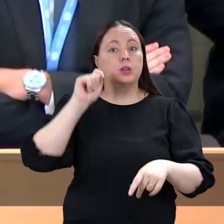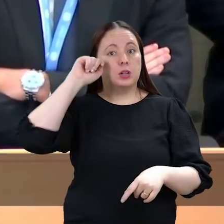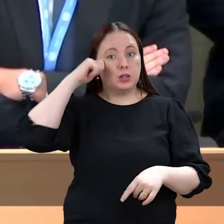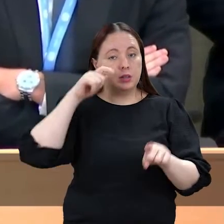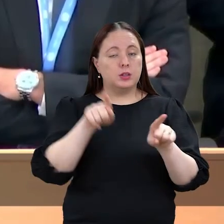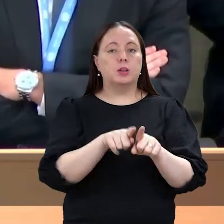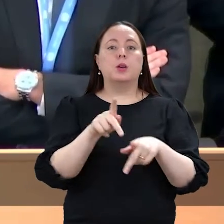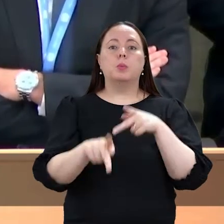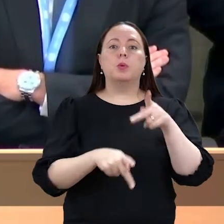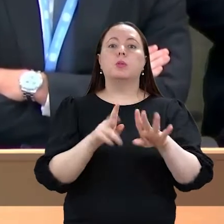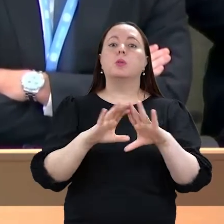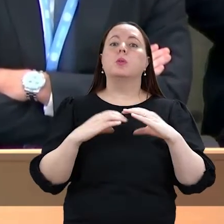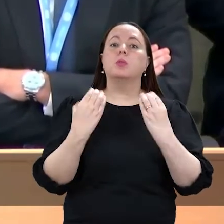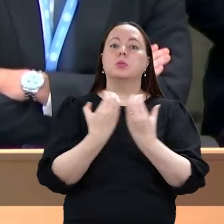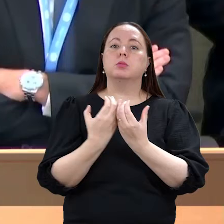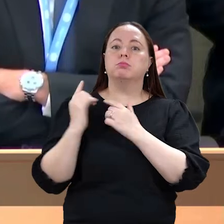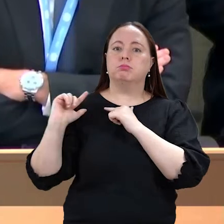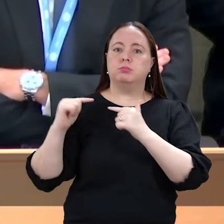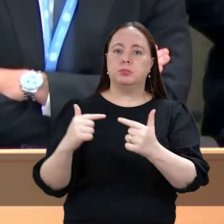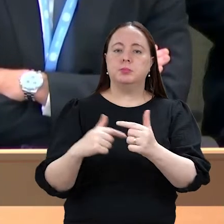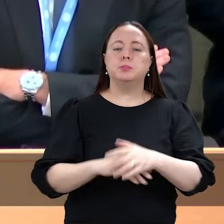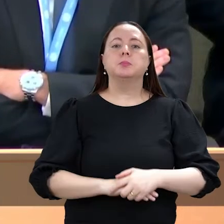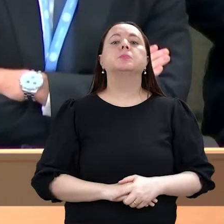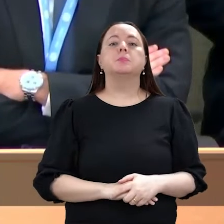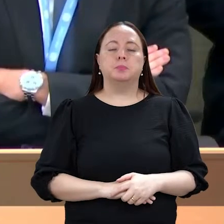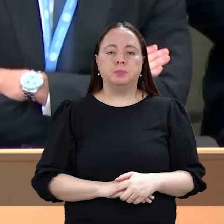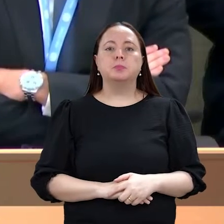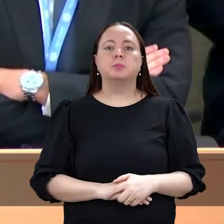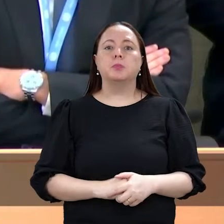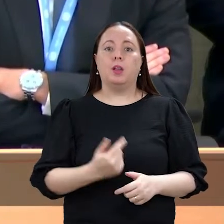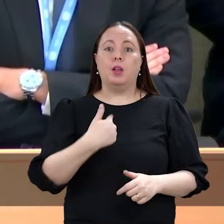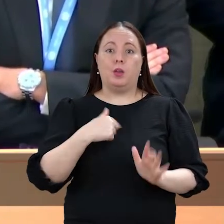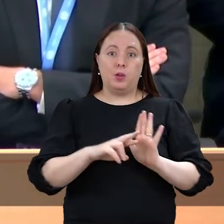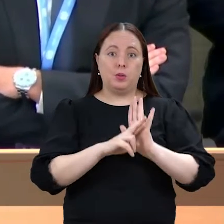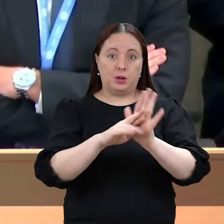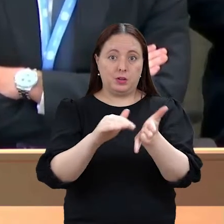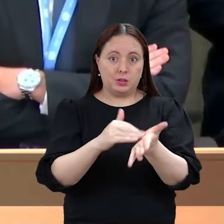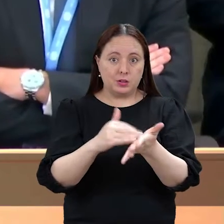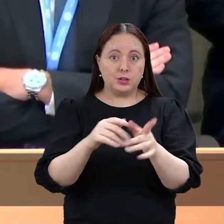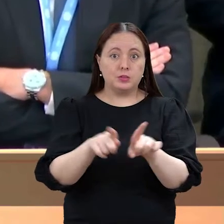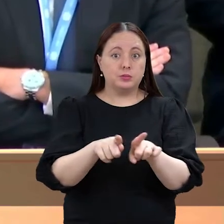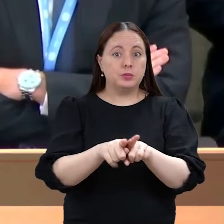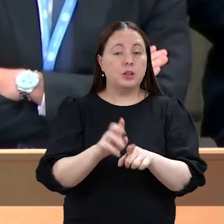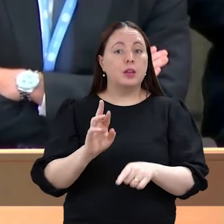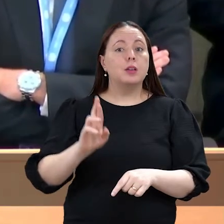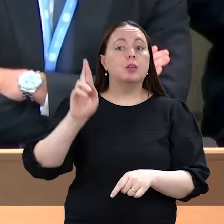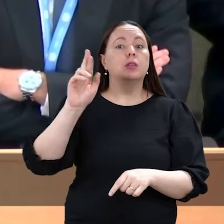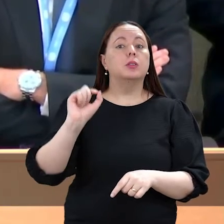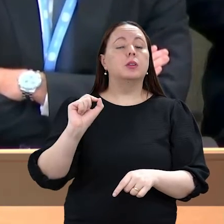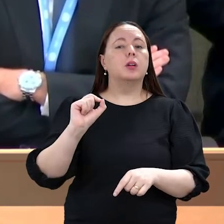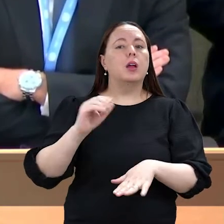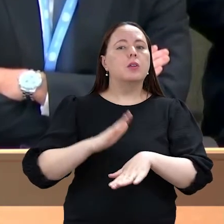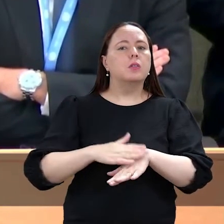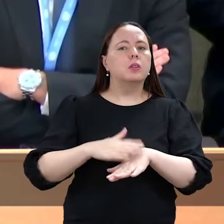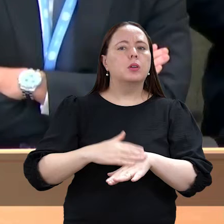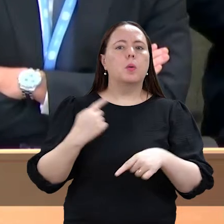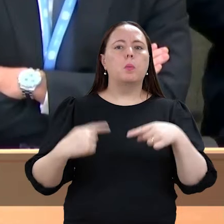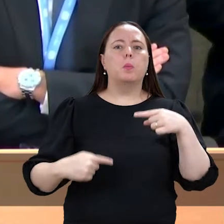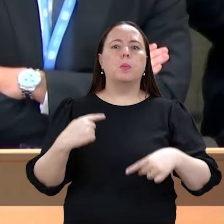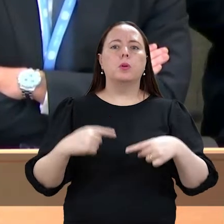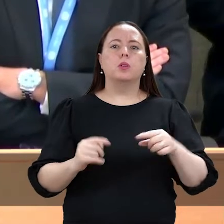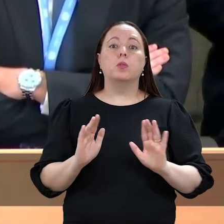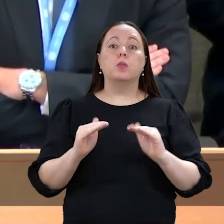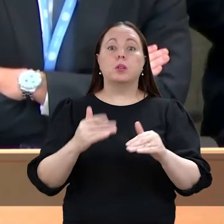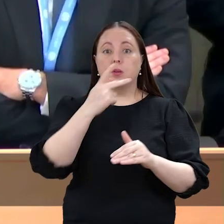negra e aos povos e comunidades tradicionais. A pasta que represento também é responsável por formular políticas